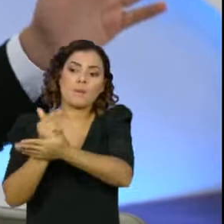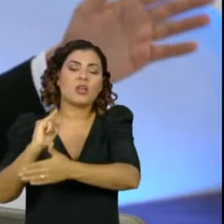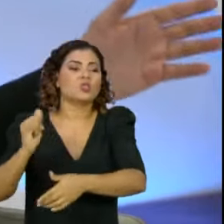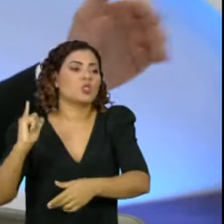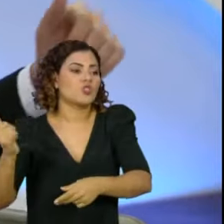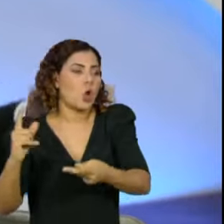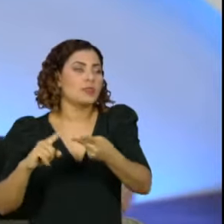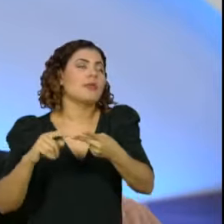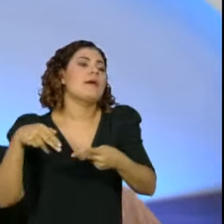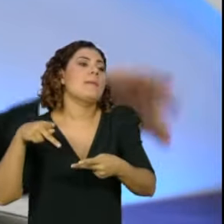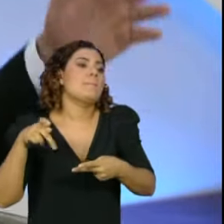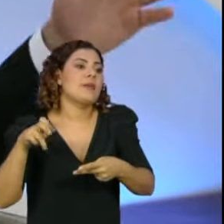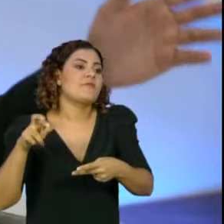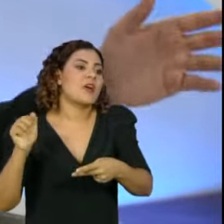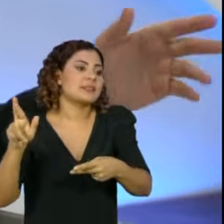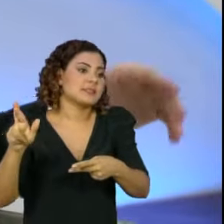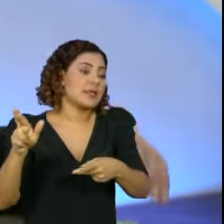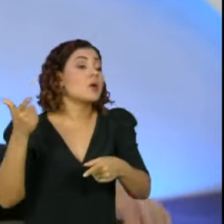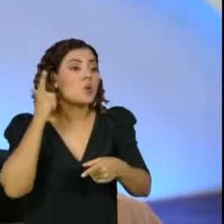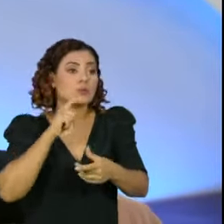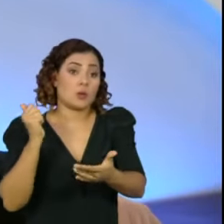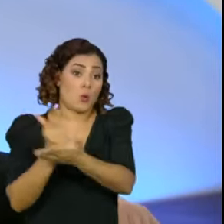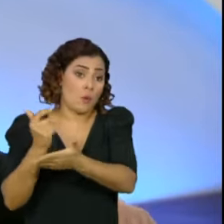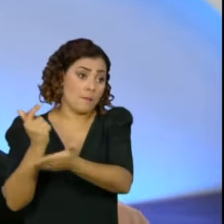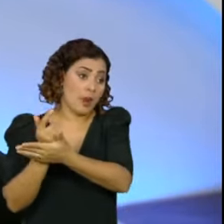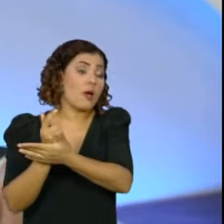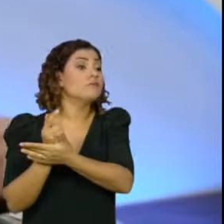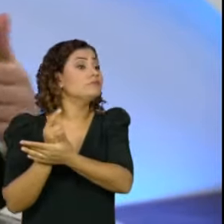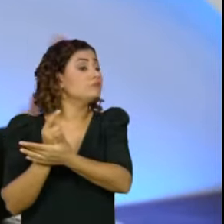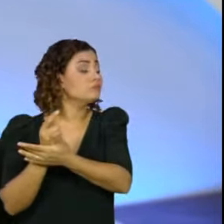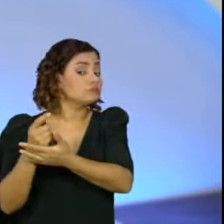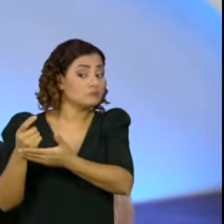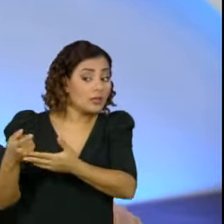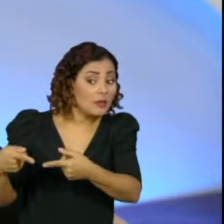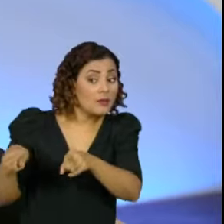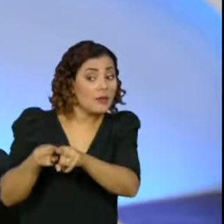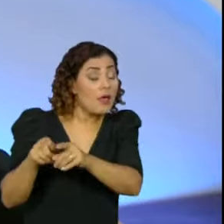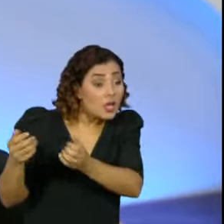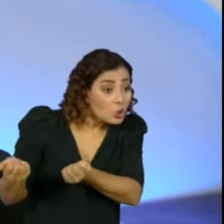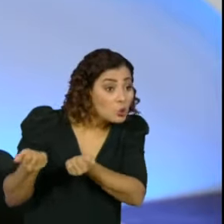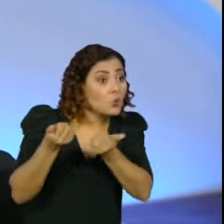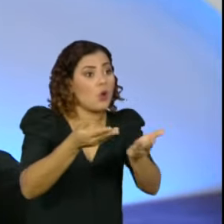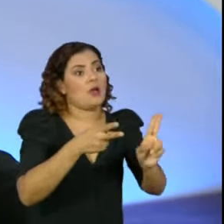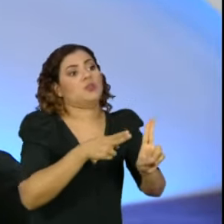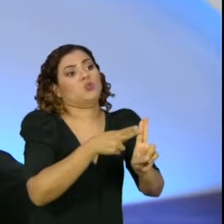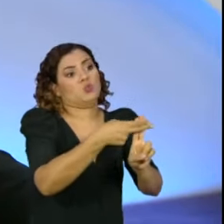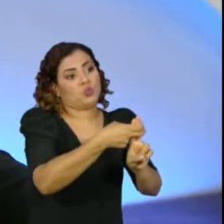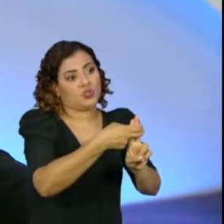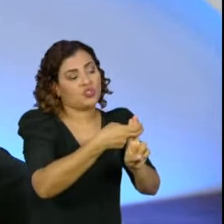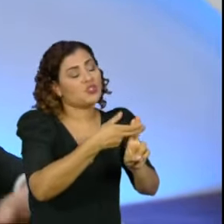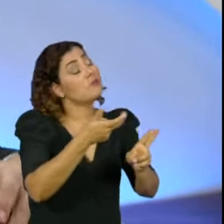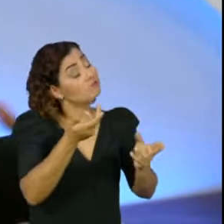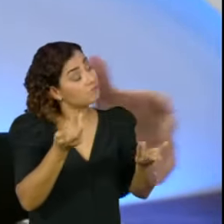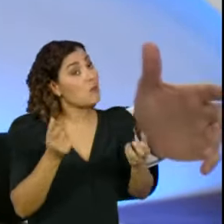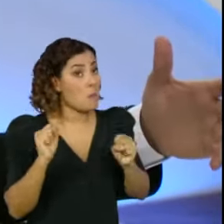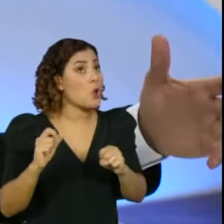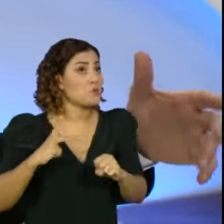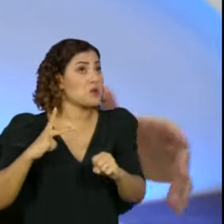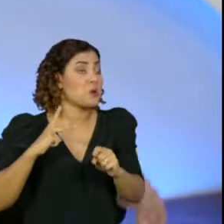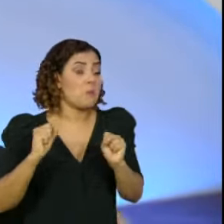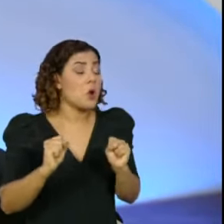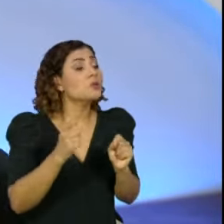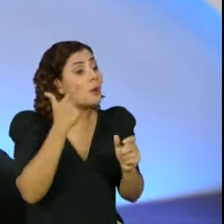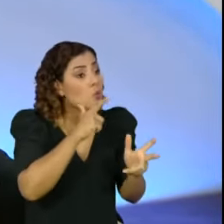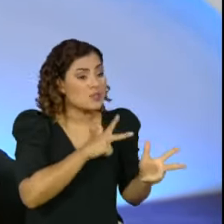Janssen e da Pfizer, por exemplo, assumindo os riscos inerentes a esse contrato, doando essa vacina e essa aquisição para o SUS, que a gente possa